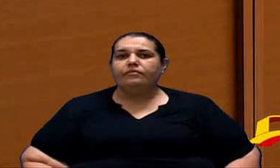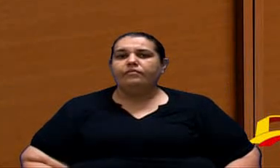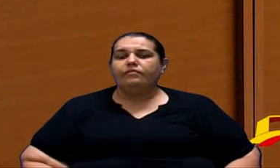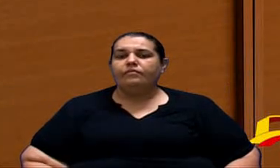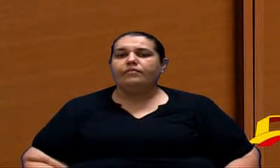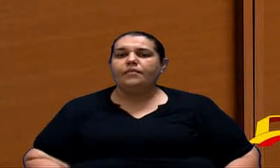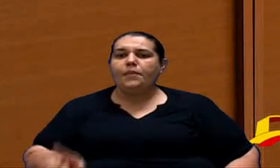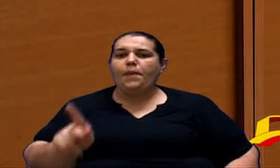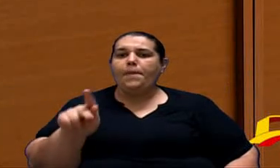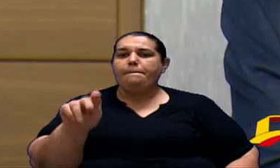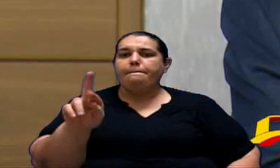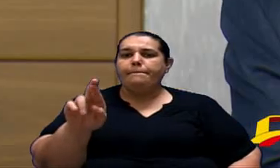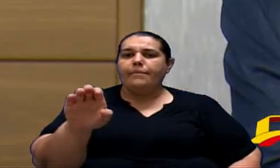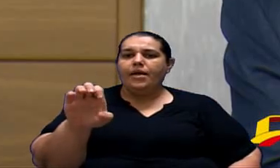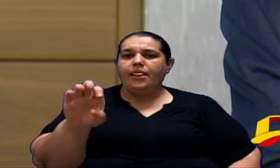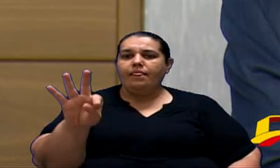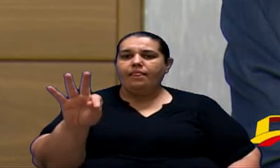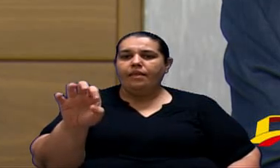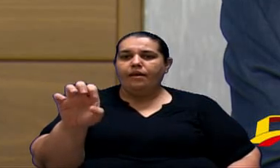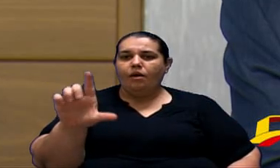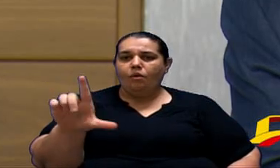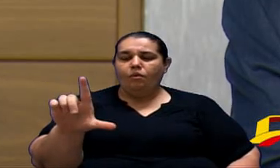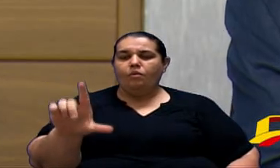Pratel quer falar